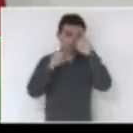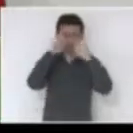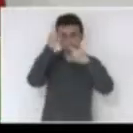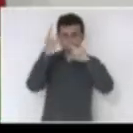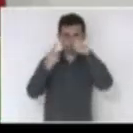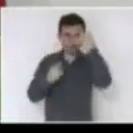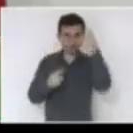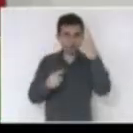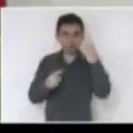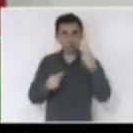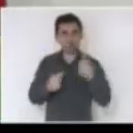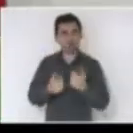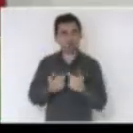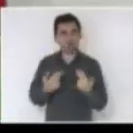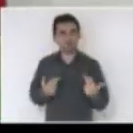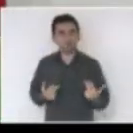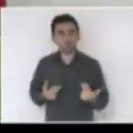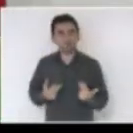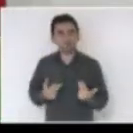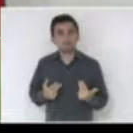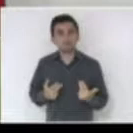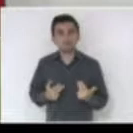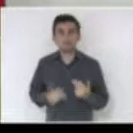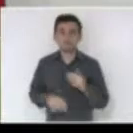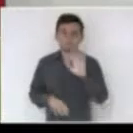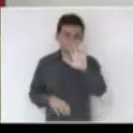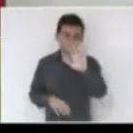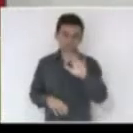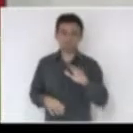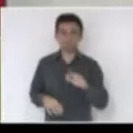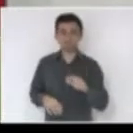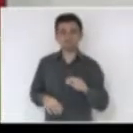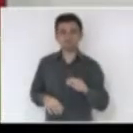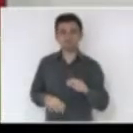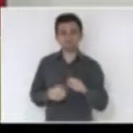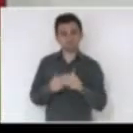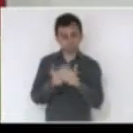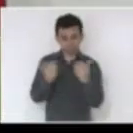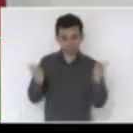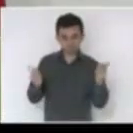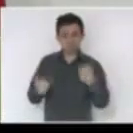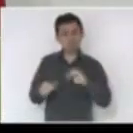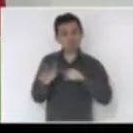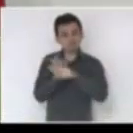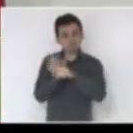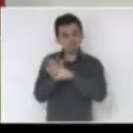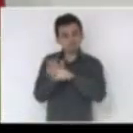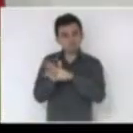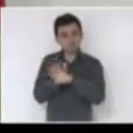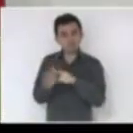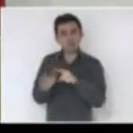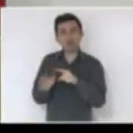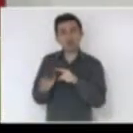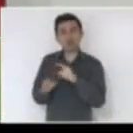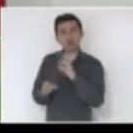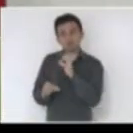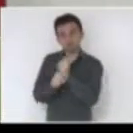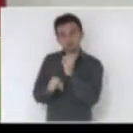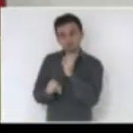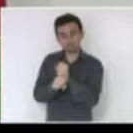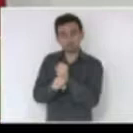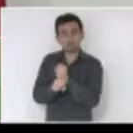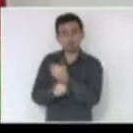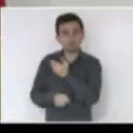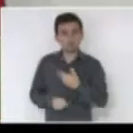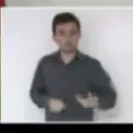uma tese qualquer para... Mas, meus senhores e minhas senhoras, fiscalizar as contas do governo é uma das